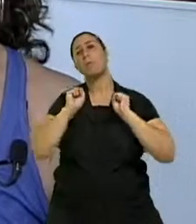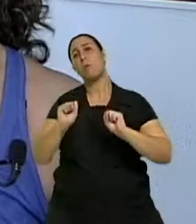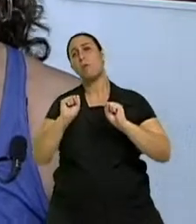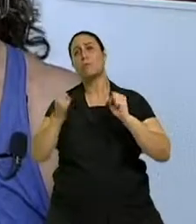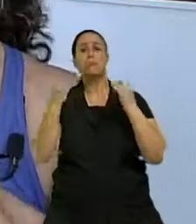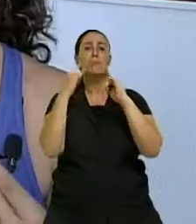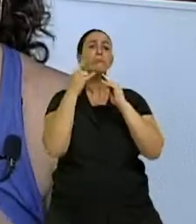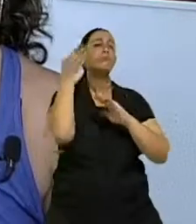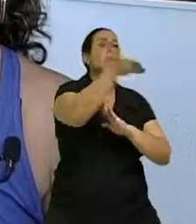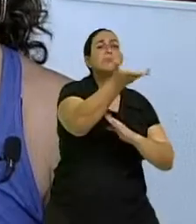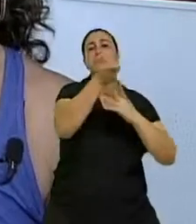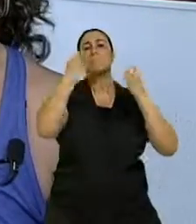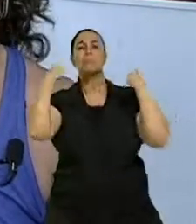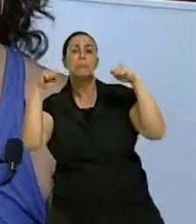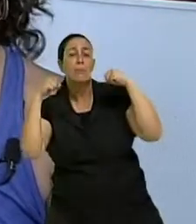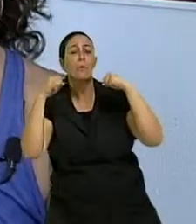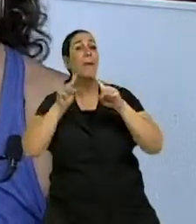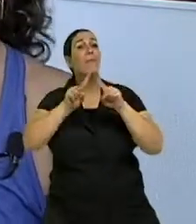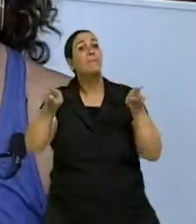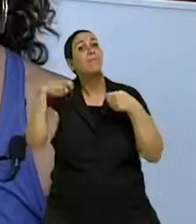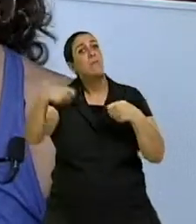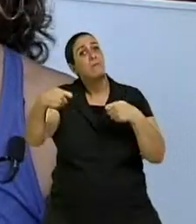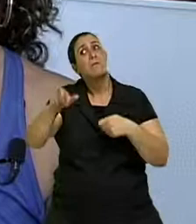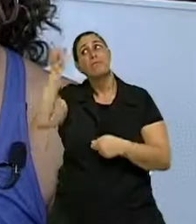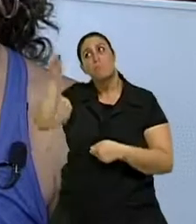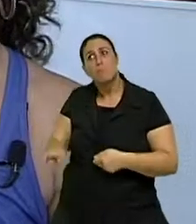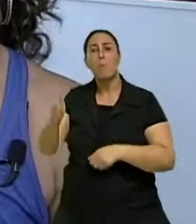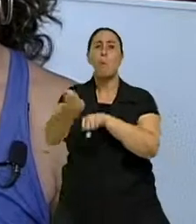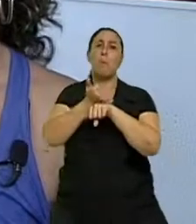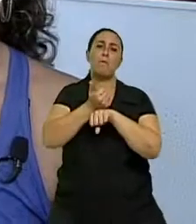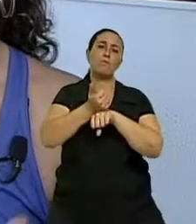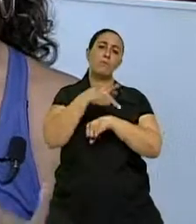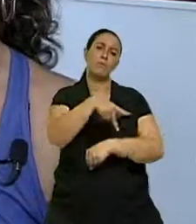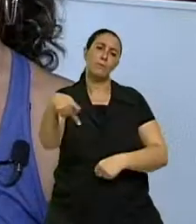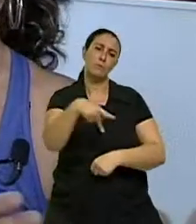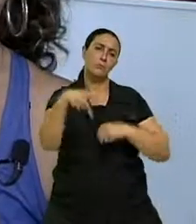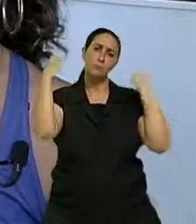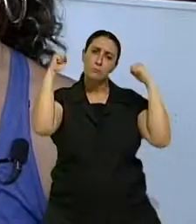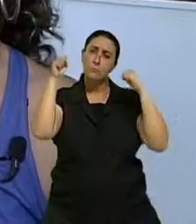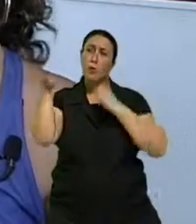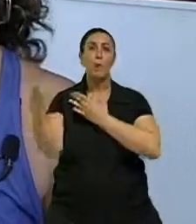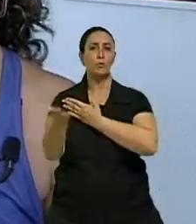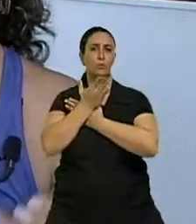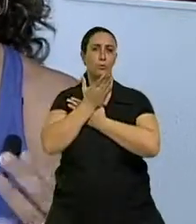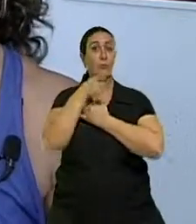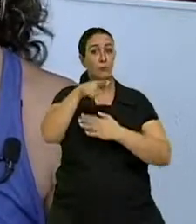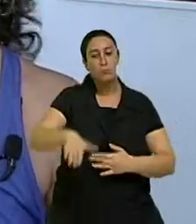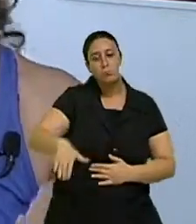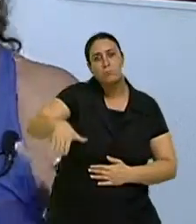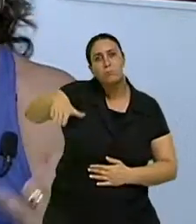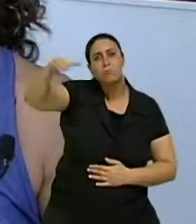esporte. Mas precisa ter uma orientação do professor de educação física. Que é desde a infância que começa. Esse